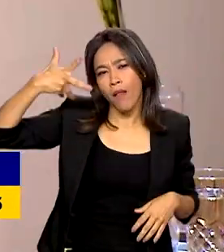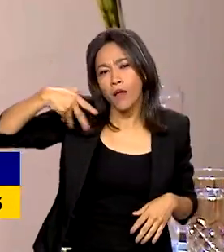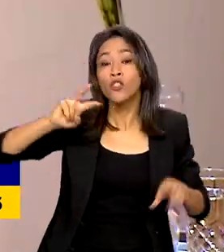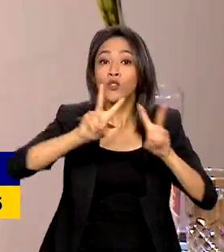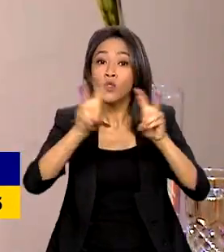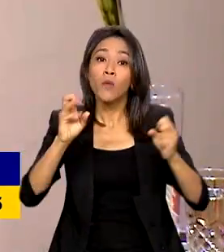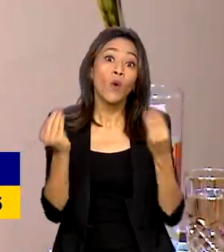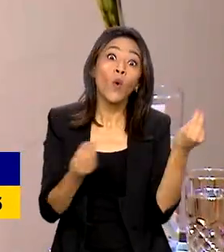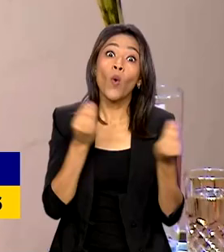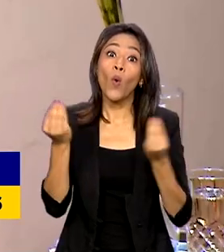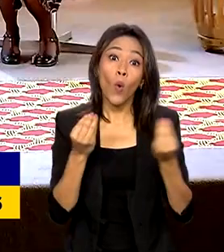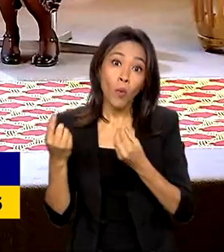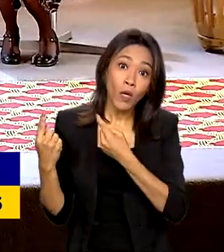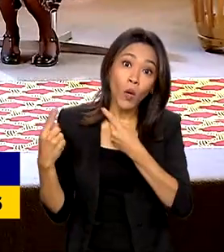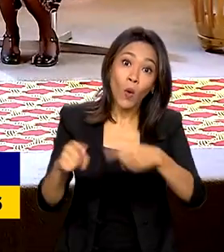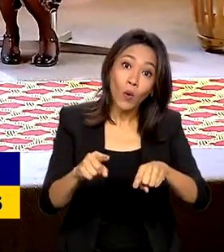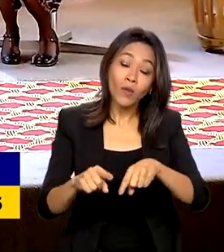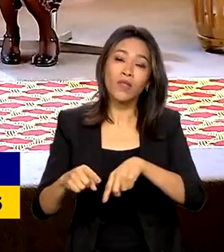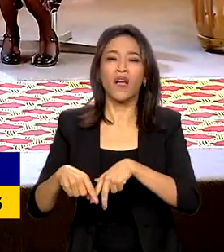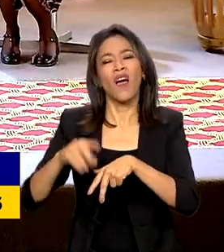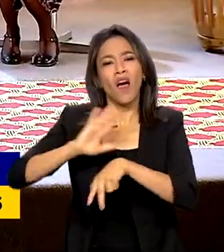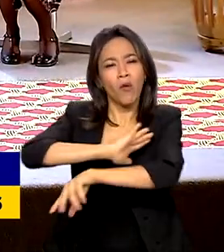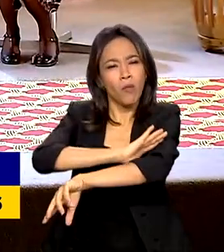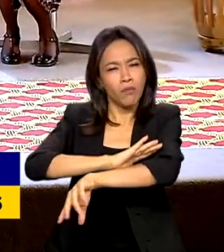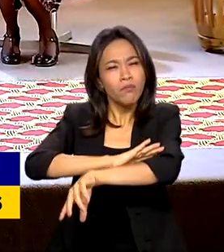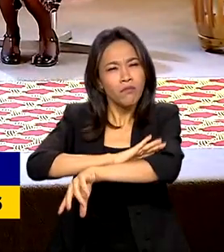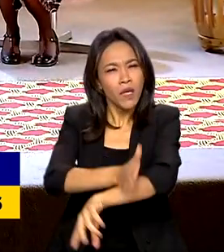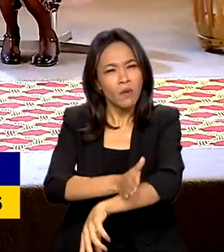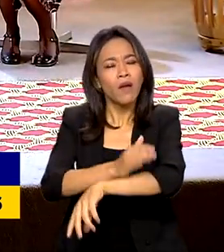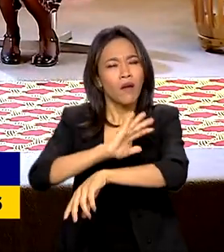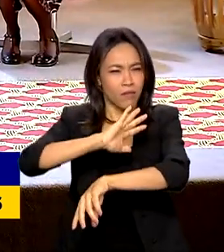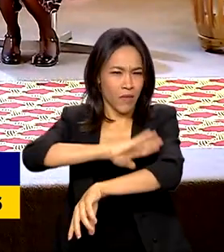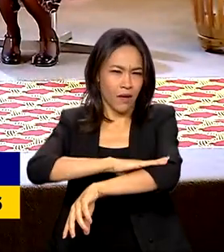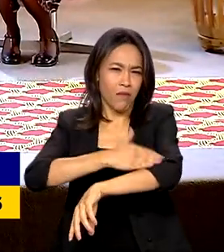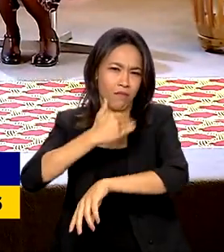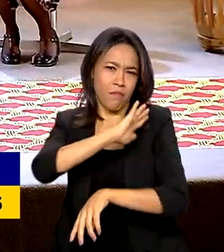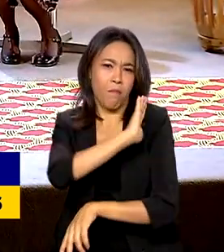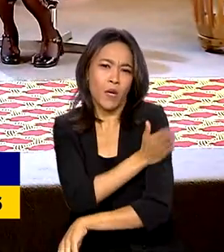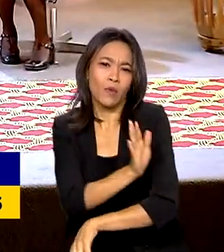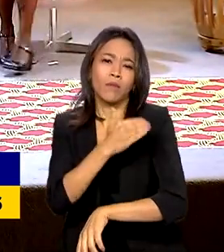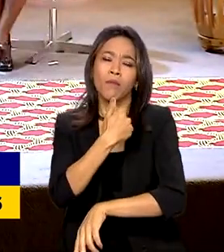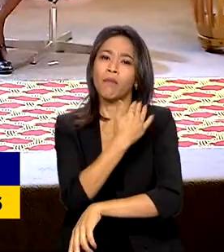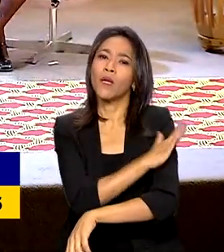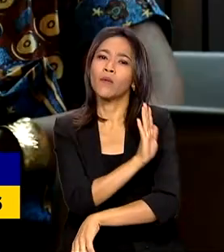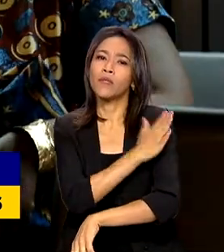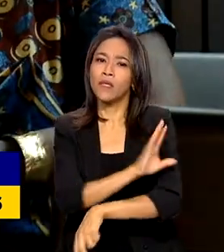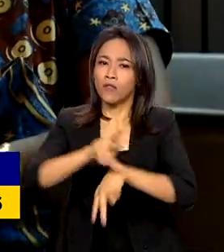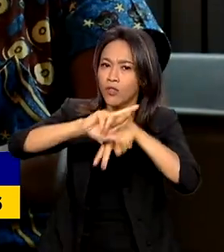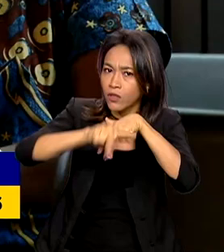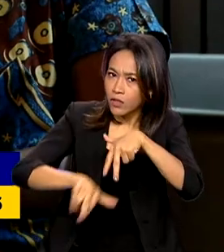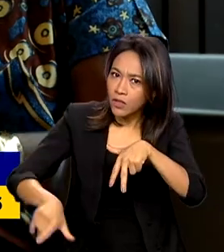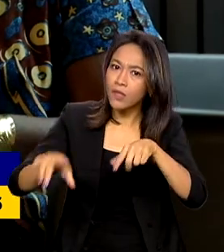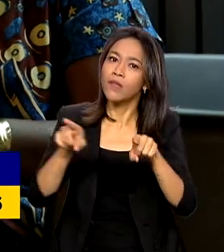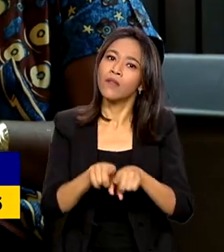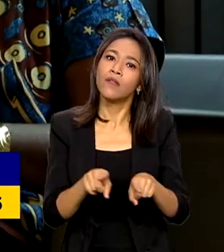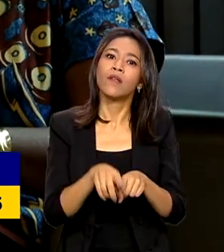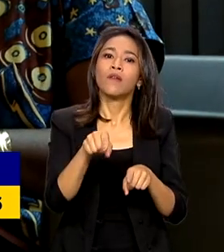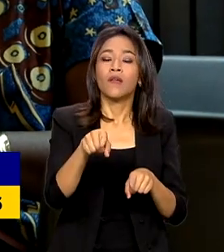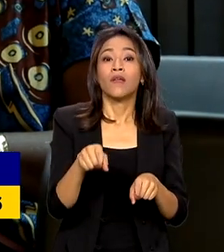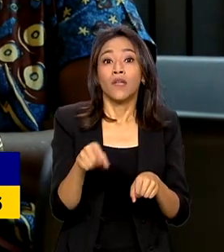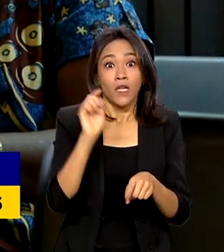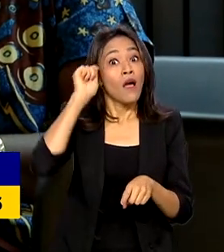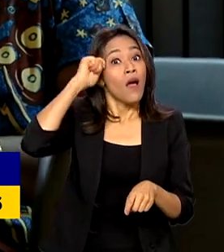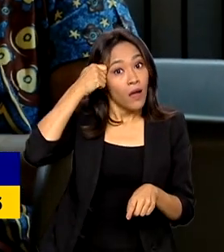racismo e o sexismo, além de apresentar iniciativas para promover a igualdade racial. Com o tema Bem Viver, o